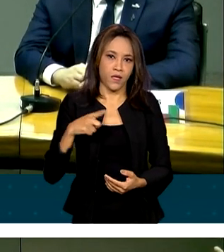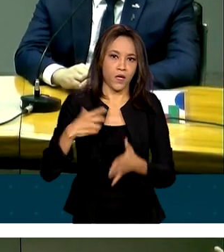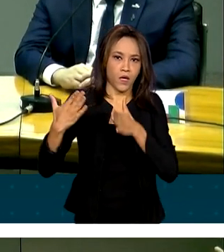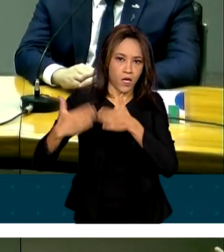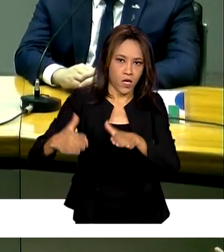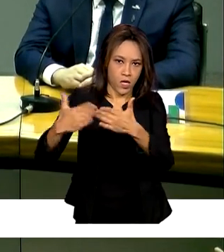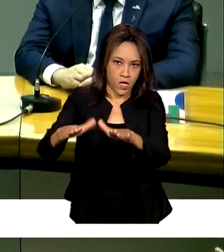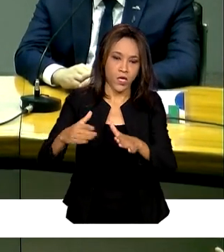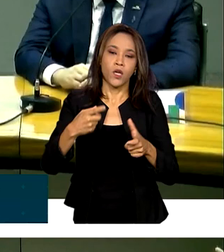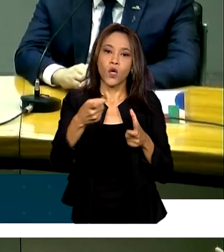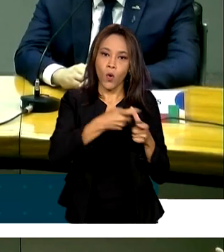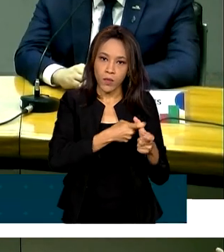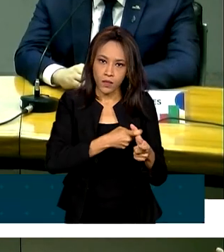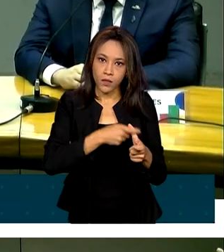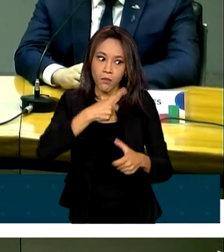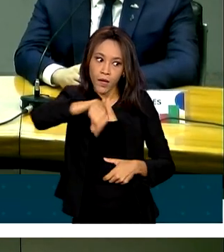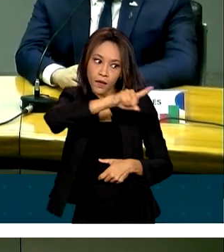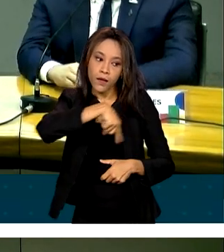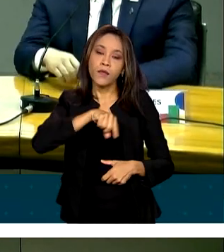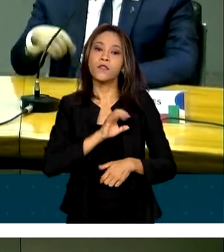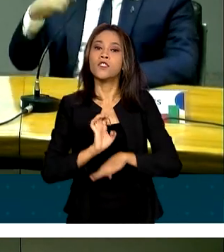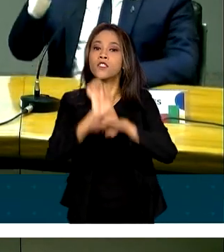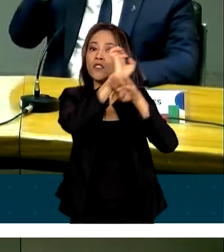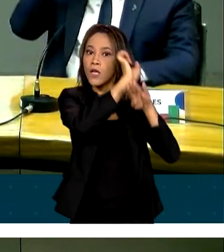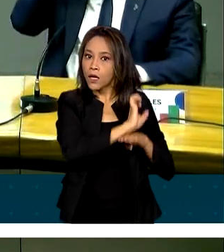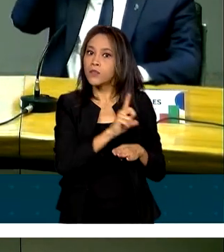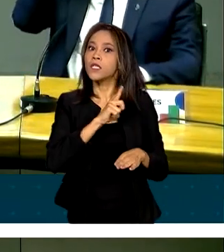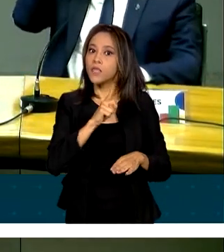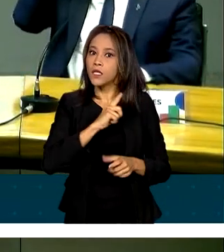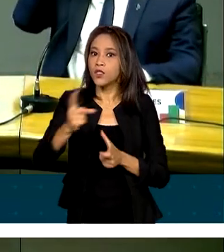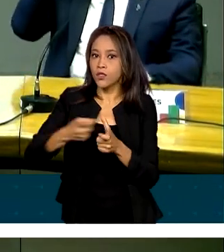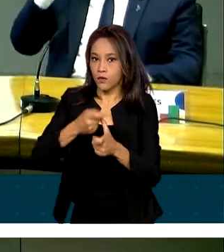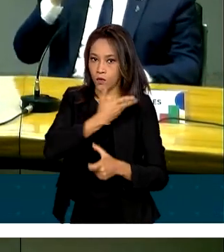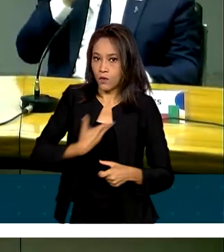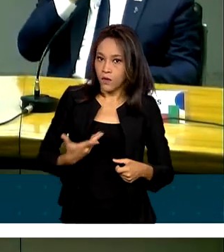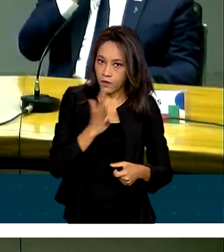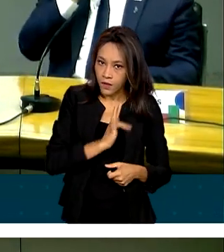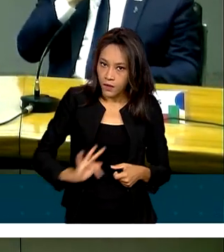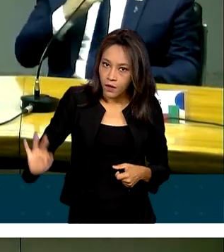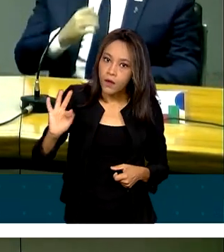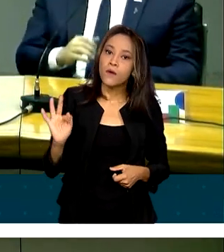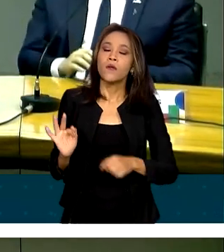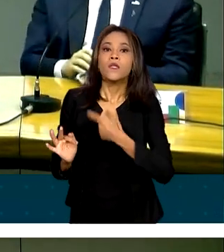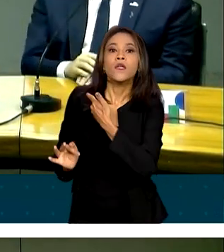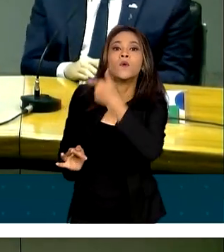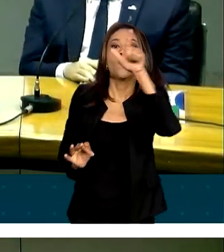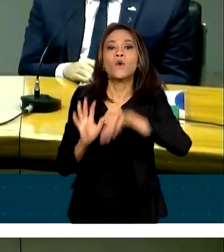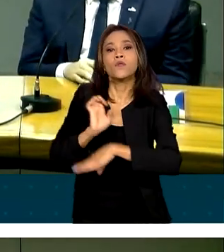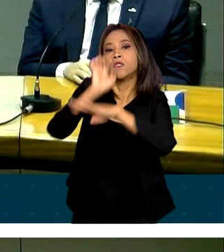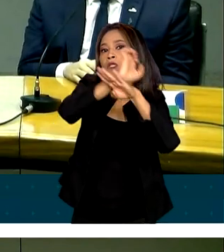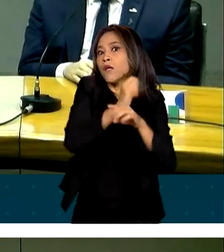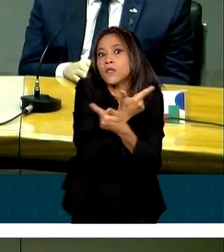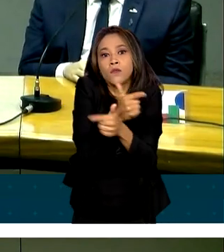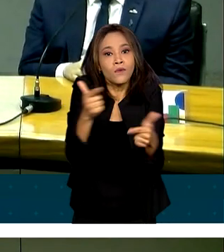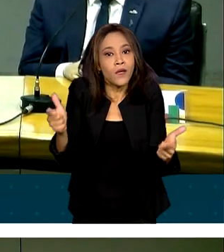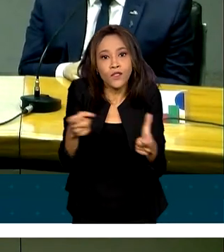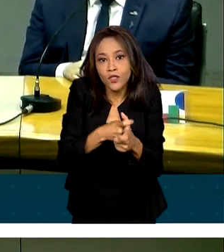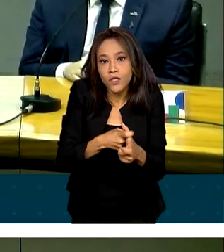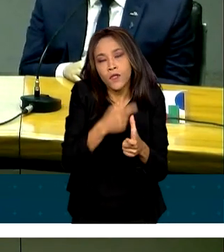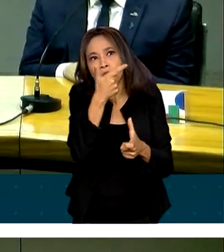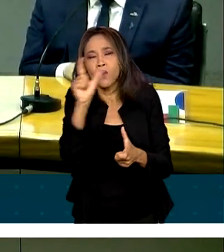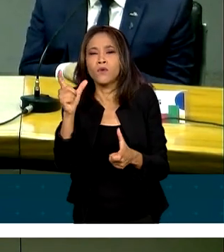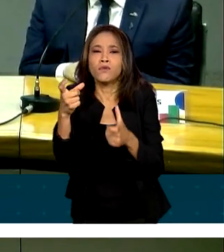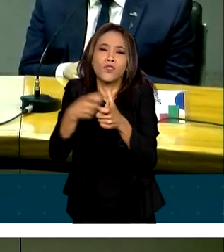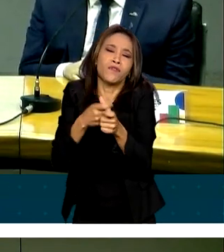dívida para aqueles estados que possuem dívida com a União. Em alguns casos, eles têm estados que não têm dívida ou têm uma dívida muito pequena e